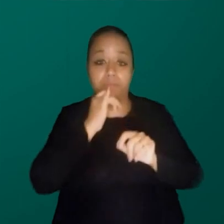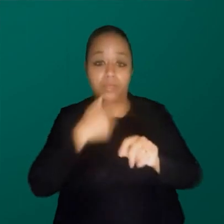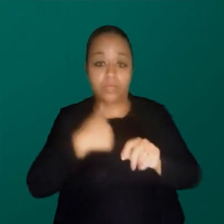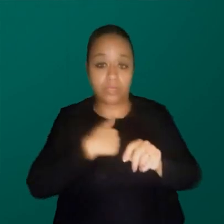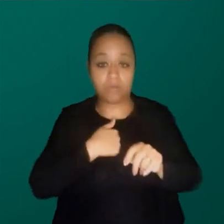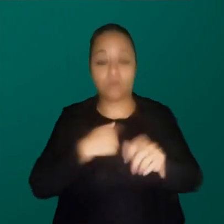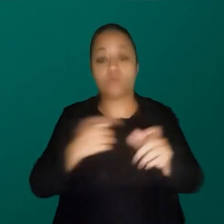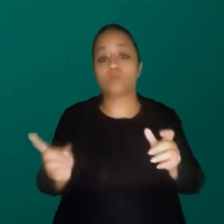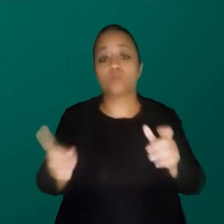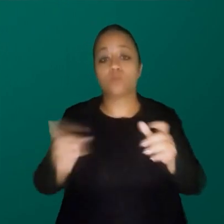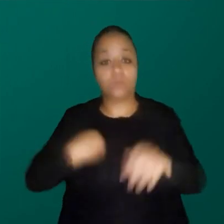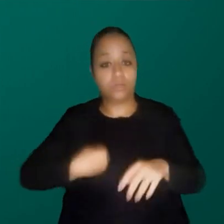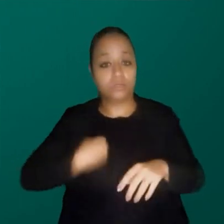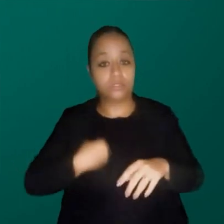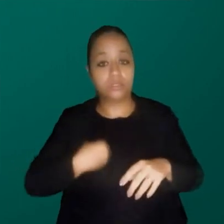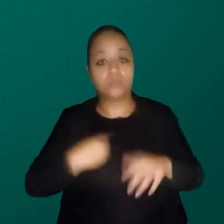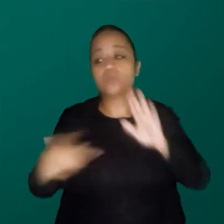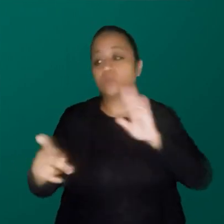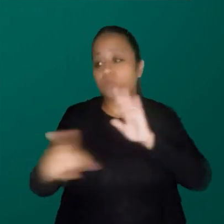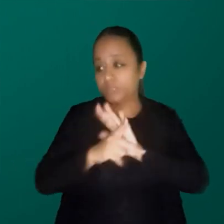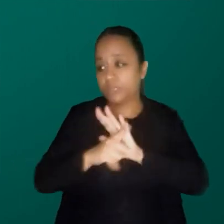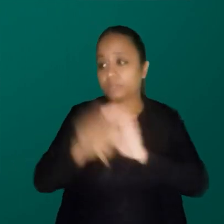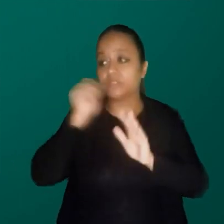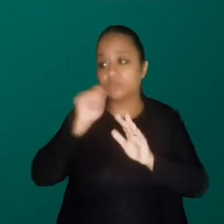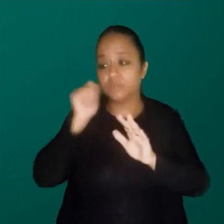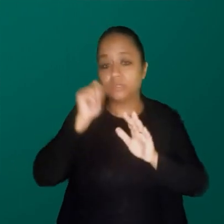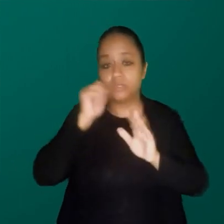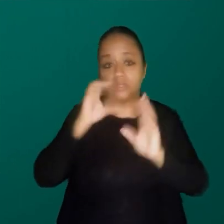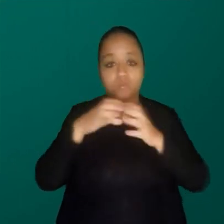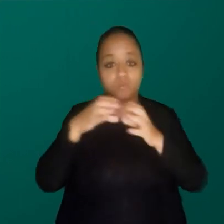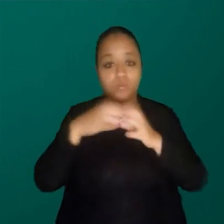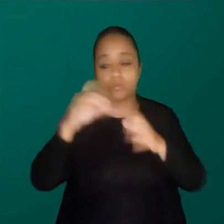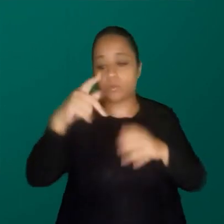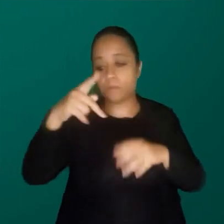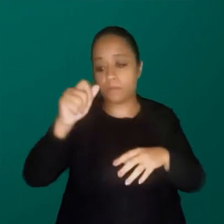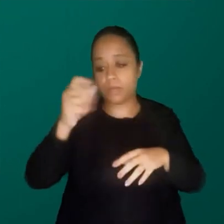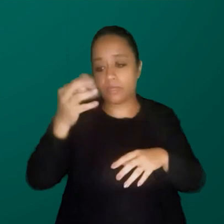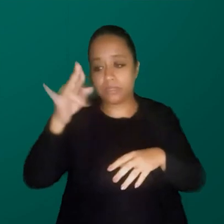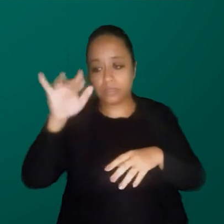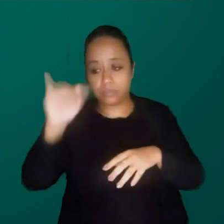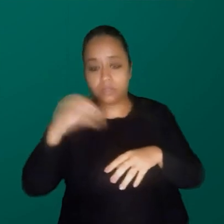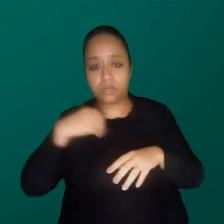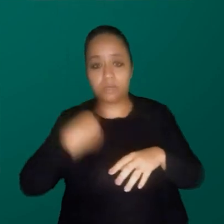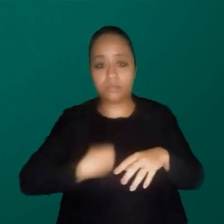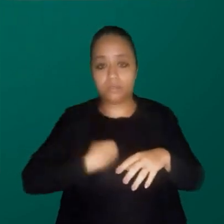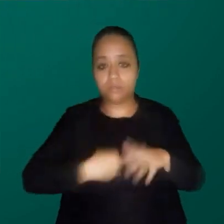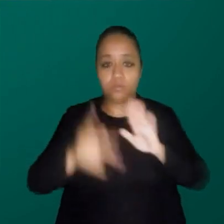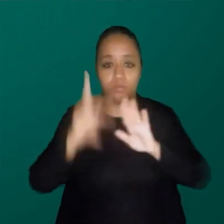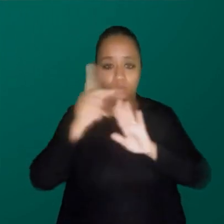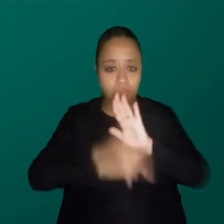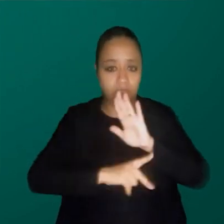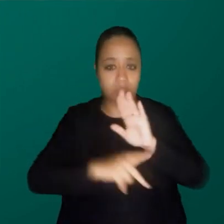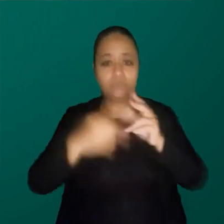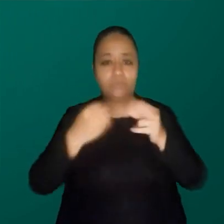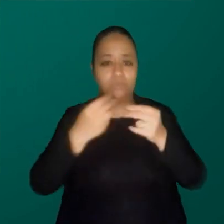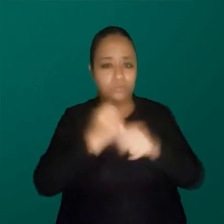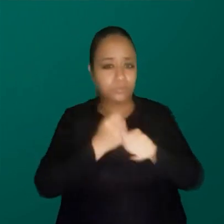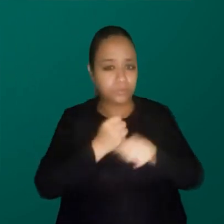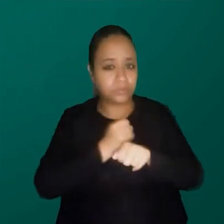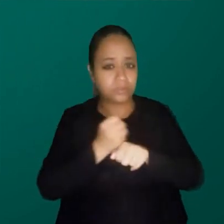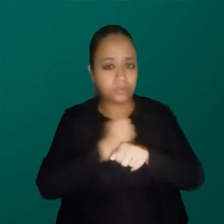parte do projeto das Meninas no Mais, com a Patrícia, e já estou no projeto nem sei mais quanto tempo, Patrícia,